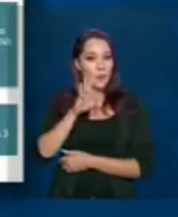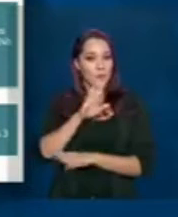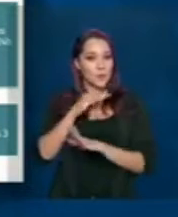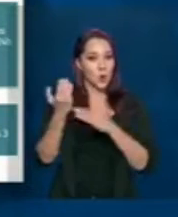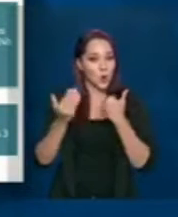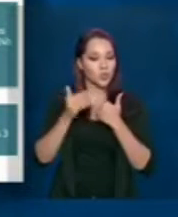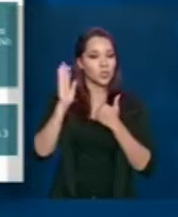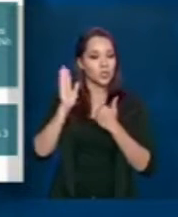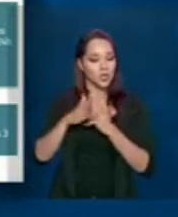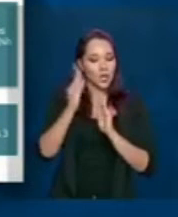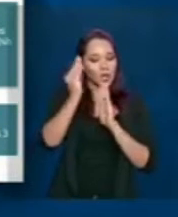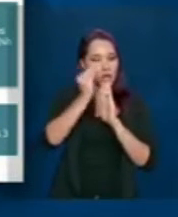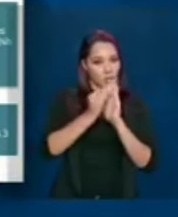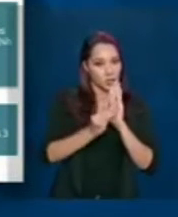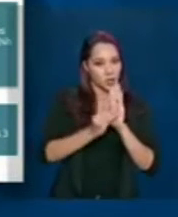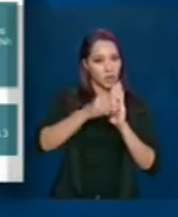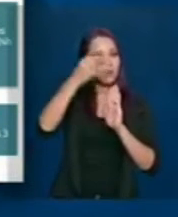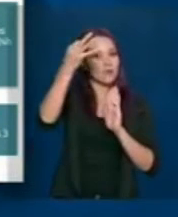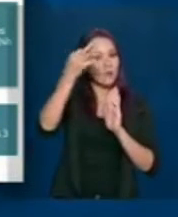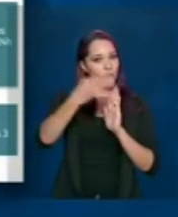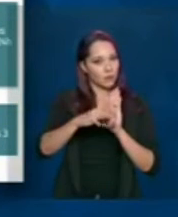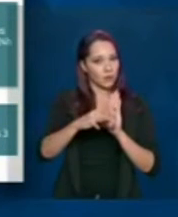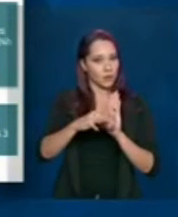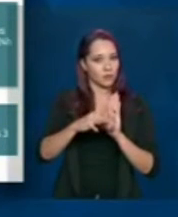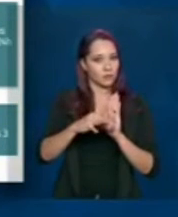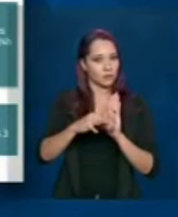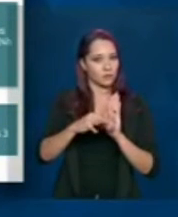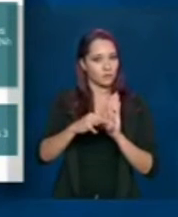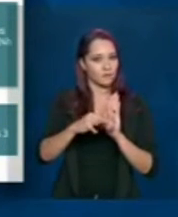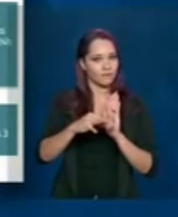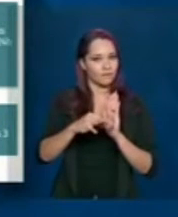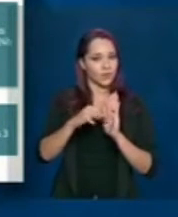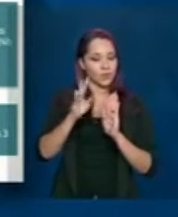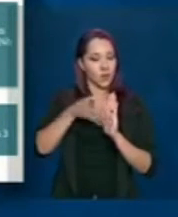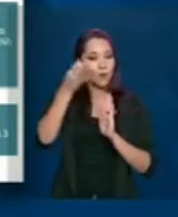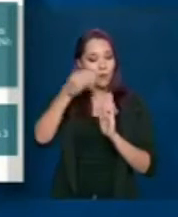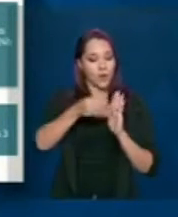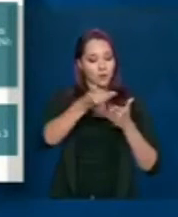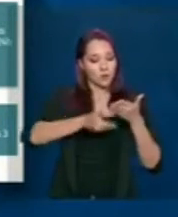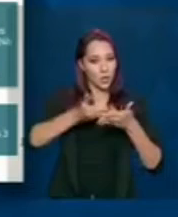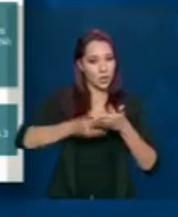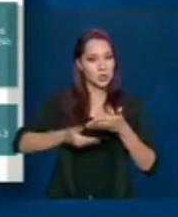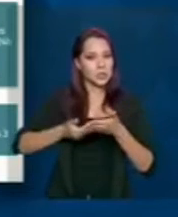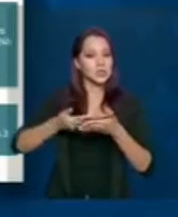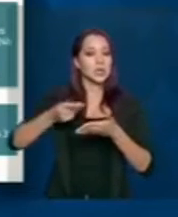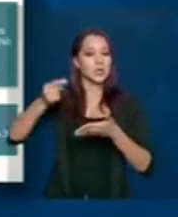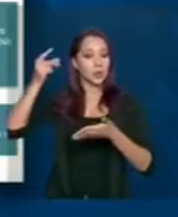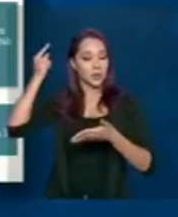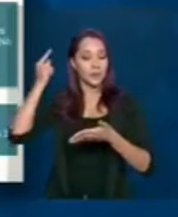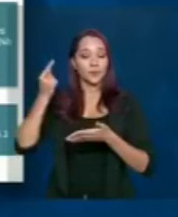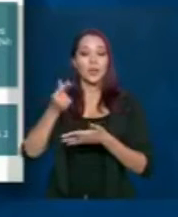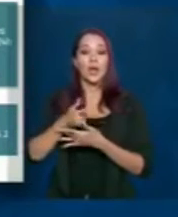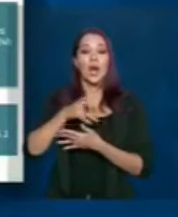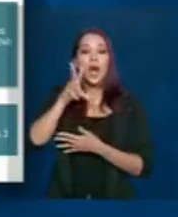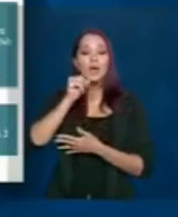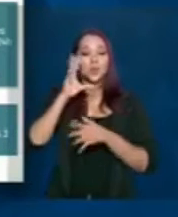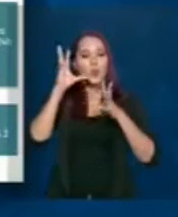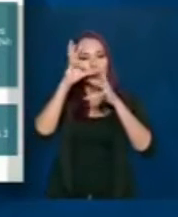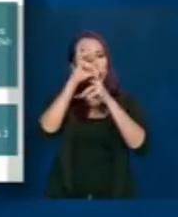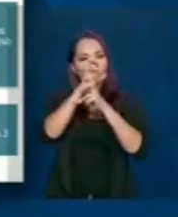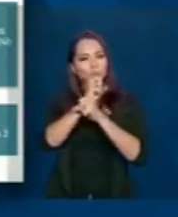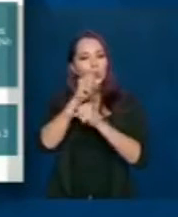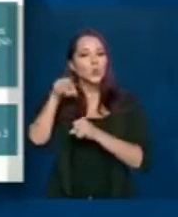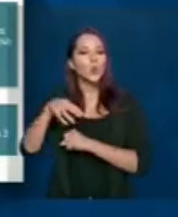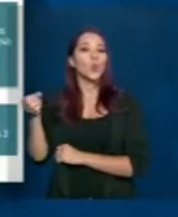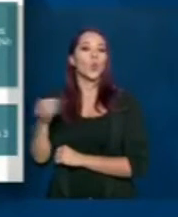já tinham sido registrados e confirmados nos boletins anteriores. Em azul mais escuro são aqueles novos